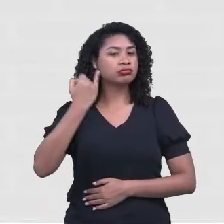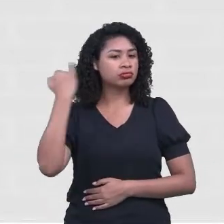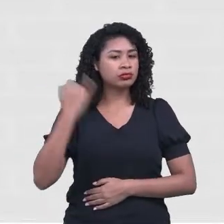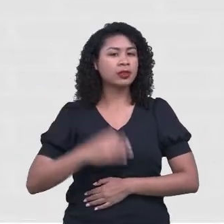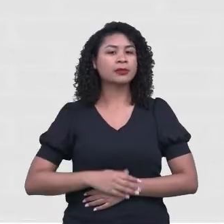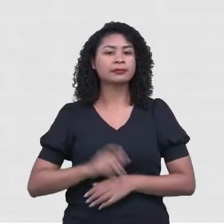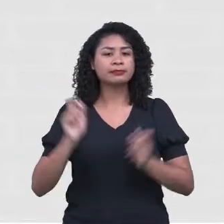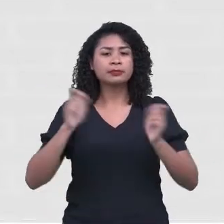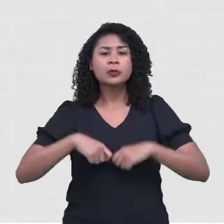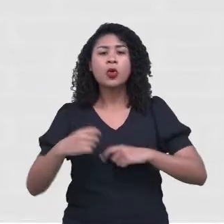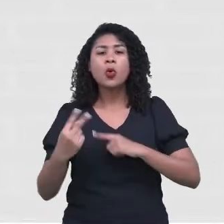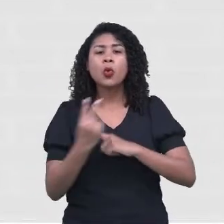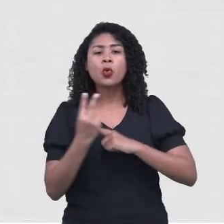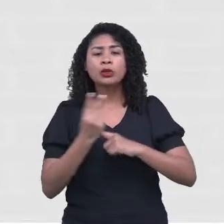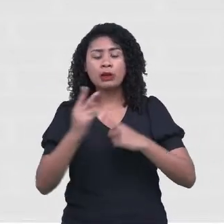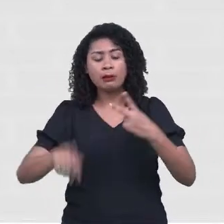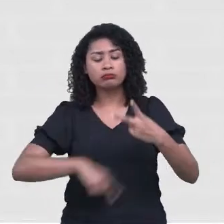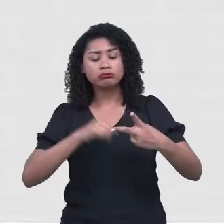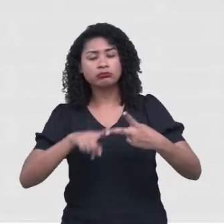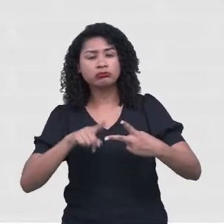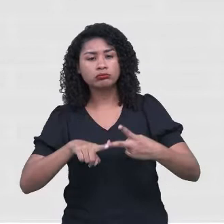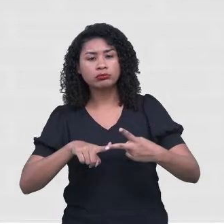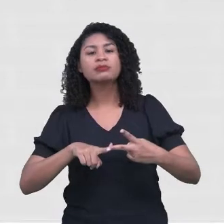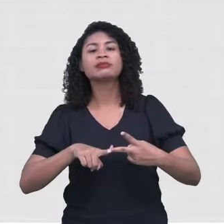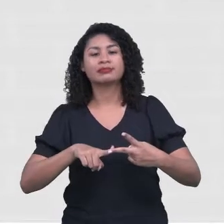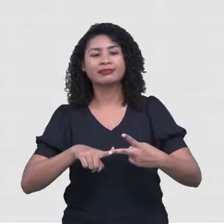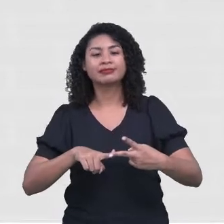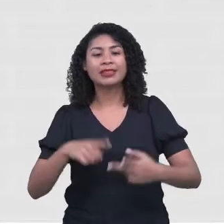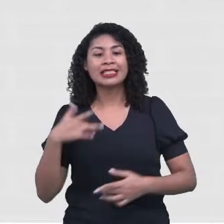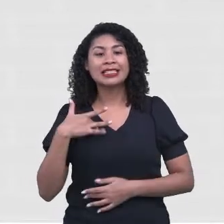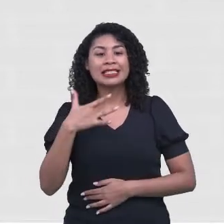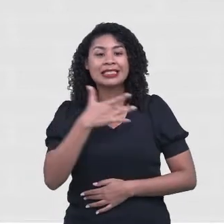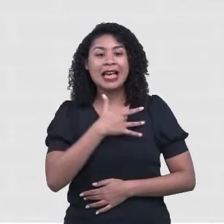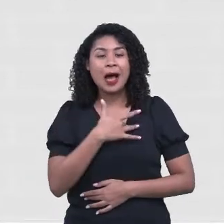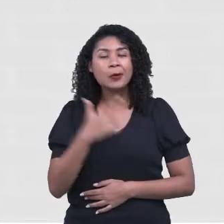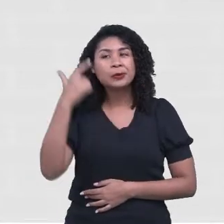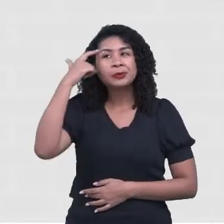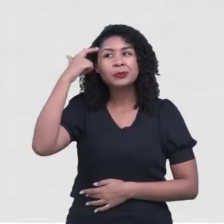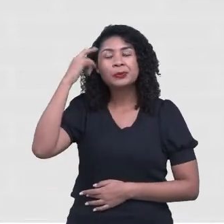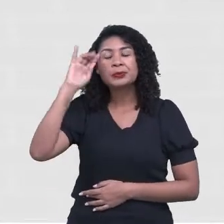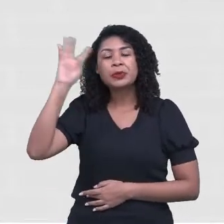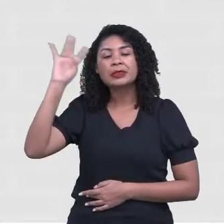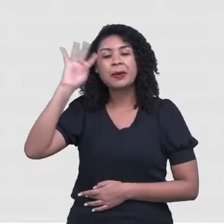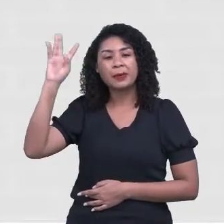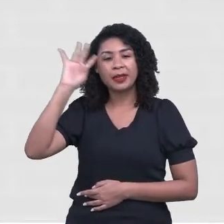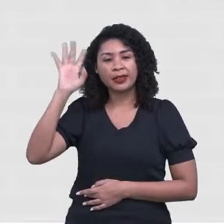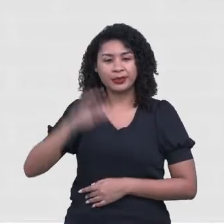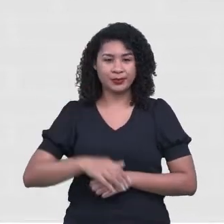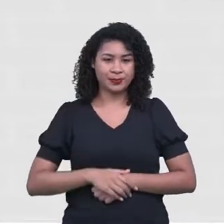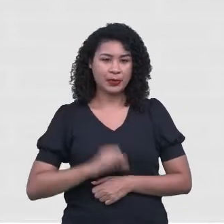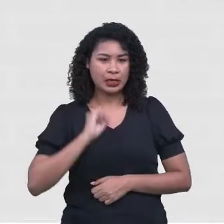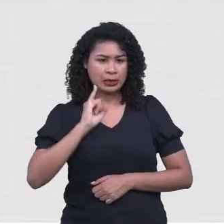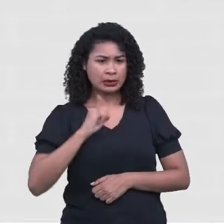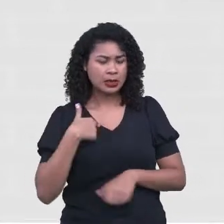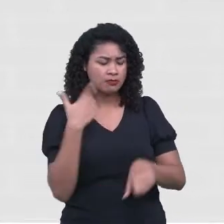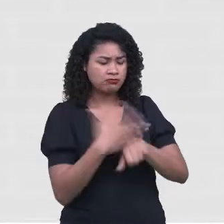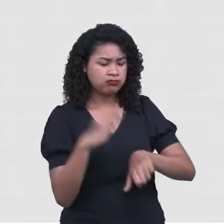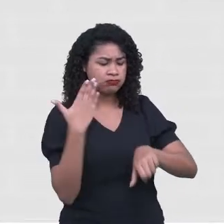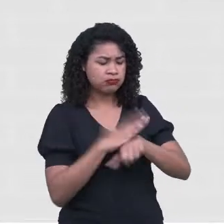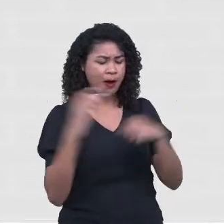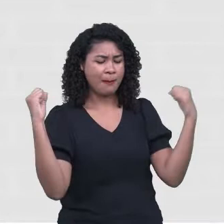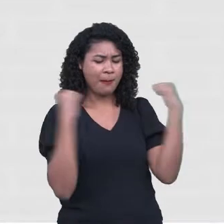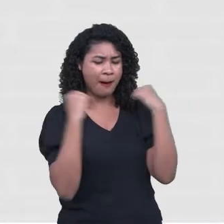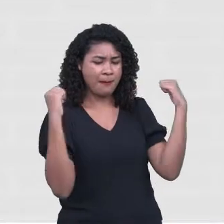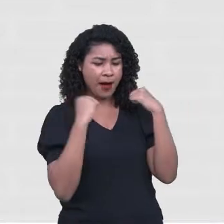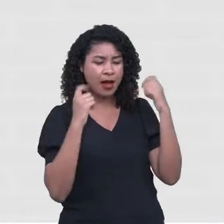também? Da saúde mental. A prática de atividades físicas, por exemplo, proporciona uma sensação de bem-estar e